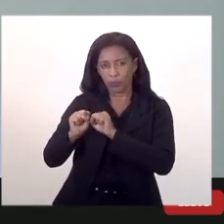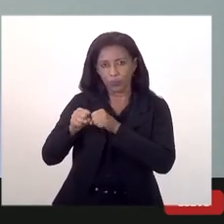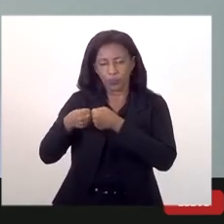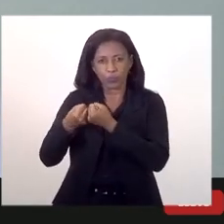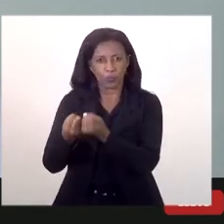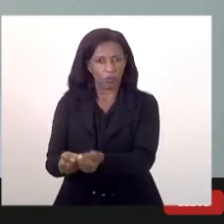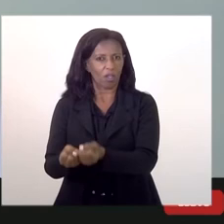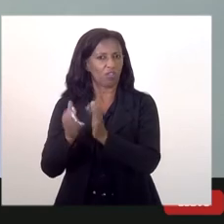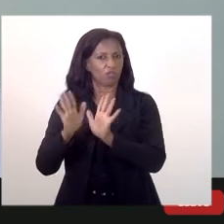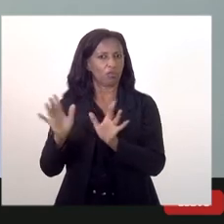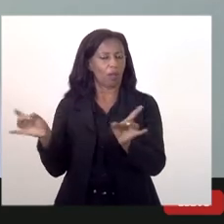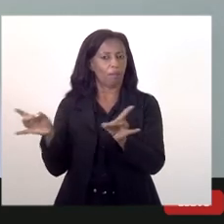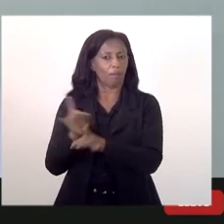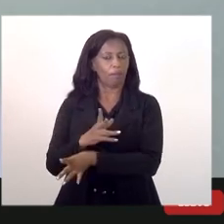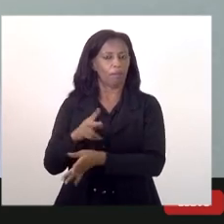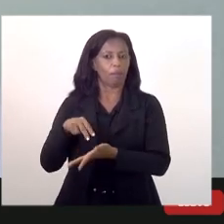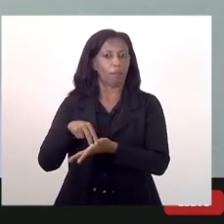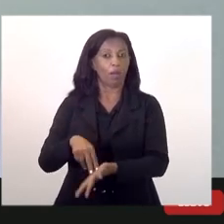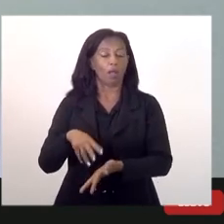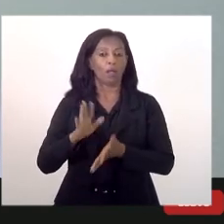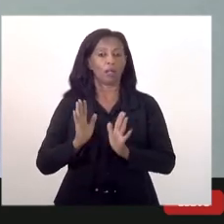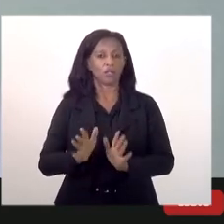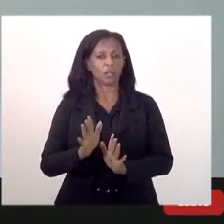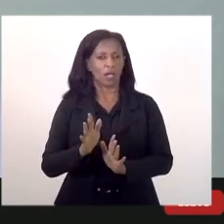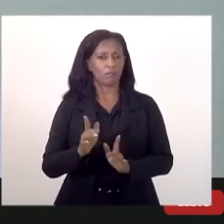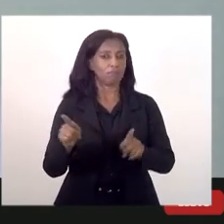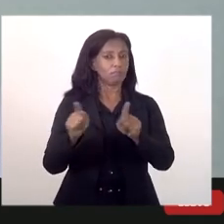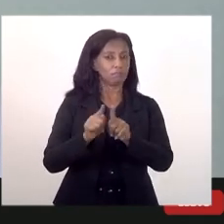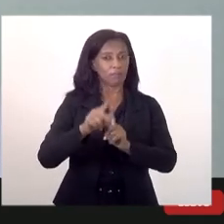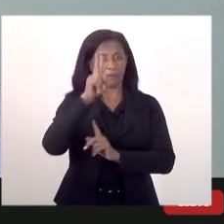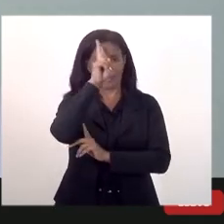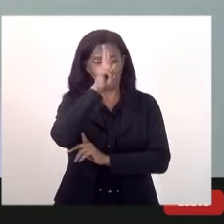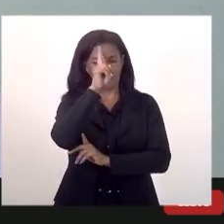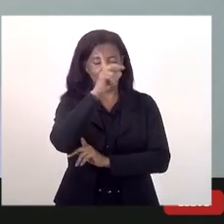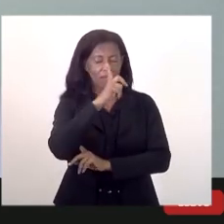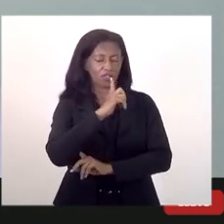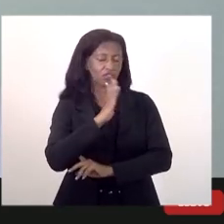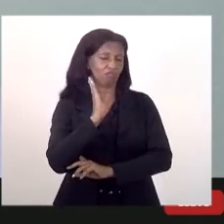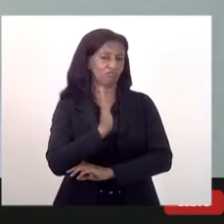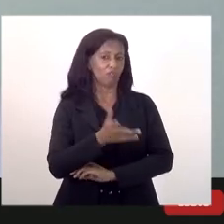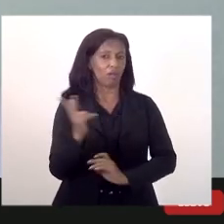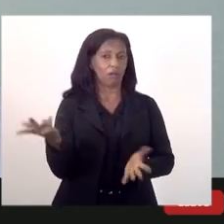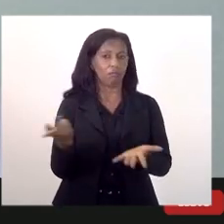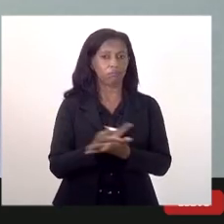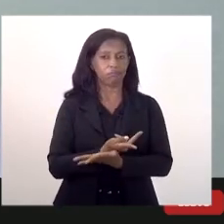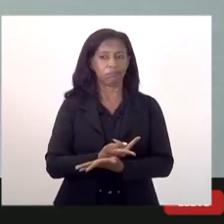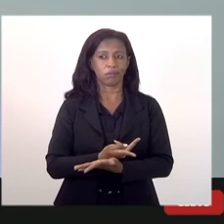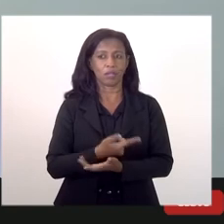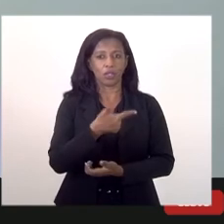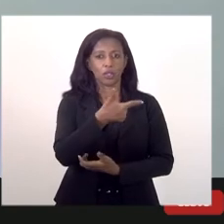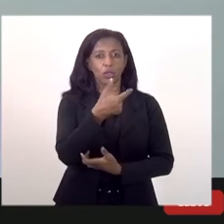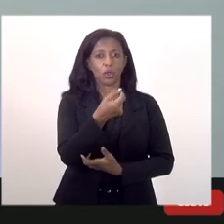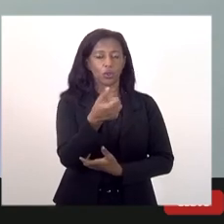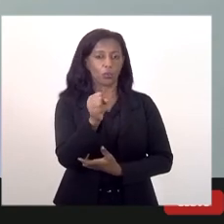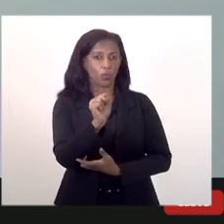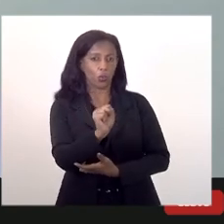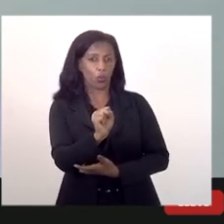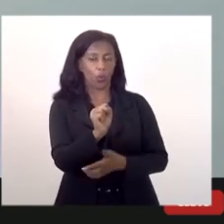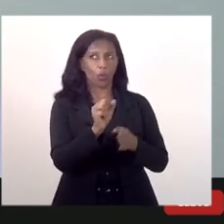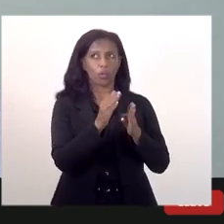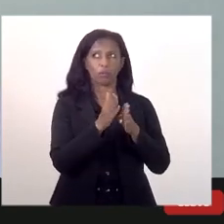existentes não custa lembrar que a gente teve uma janela principalmente de 2008 até